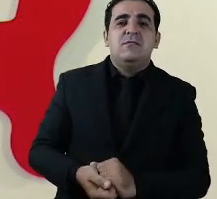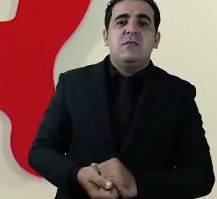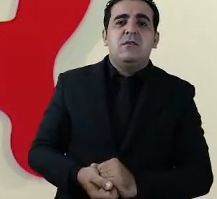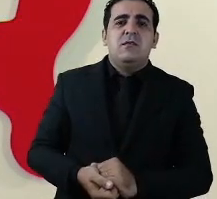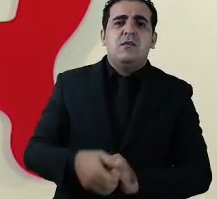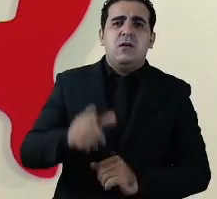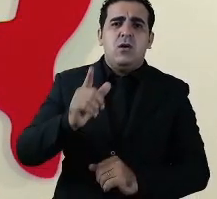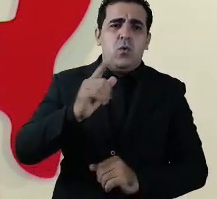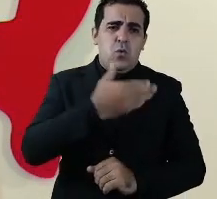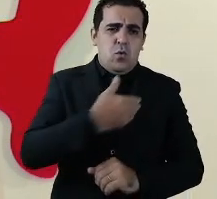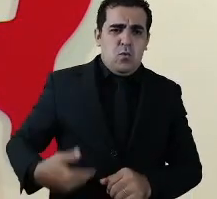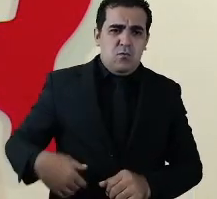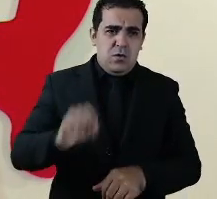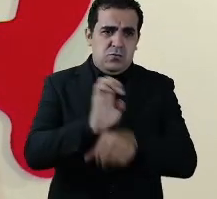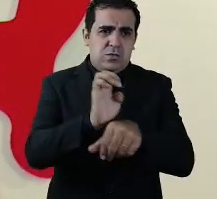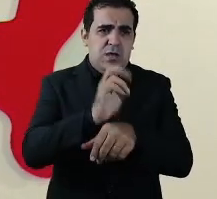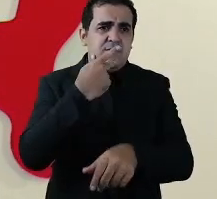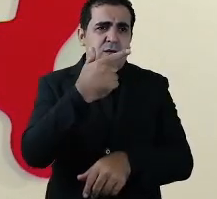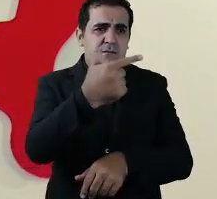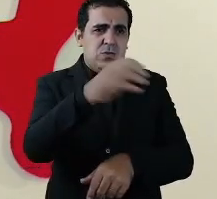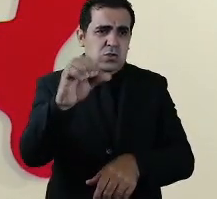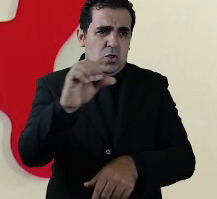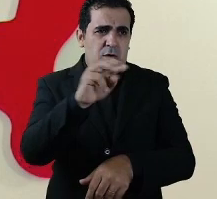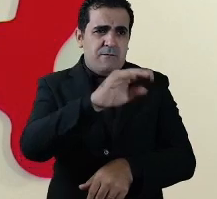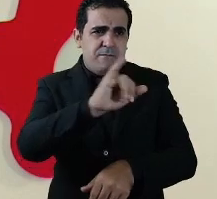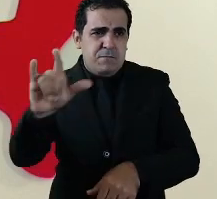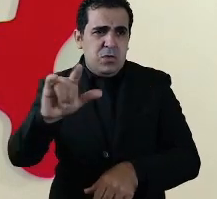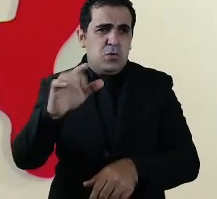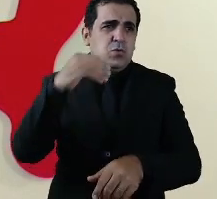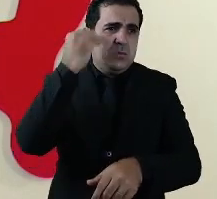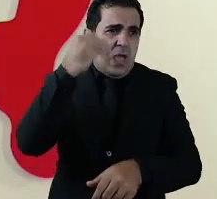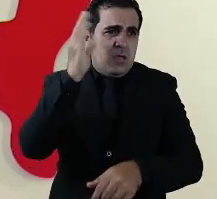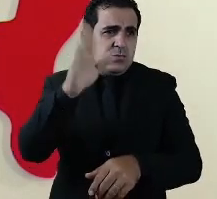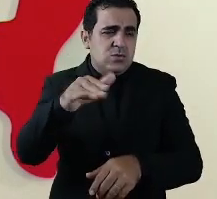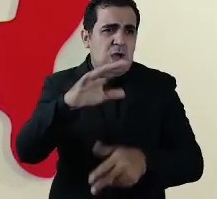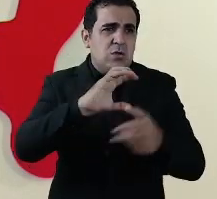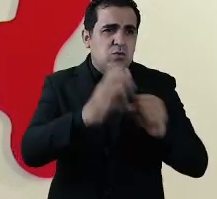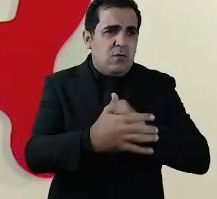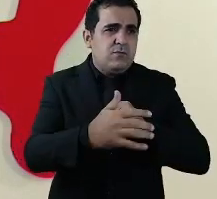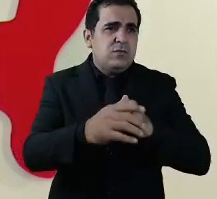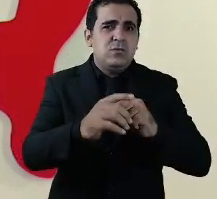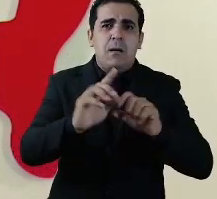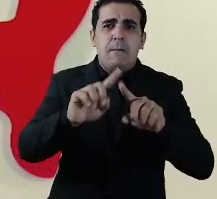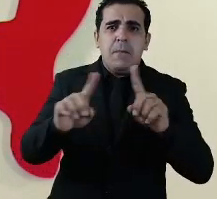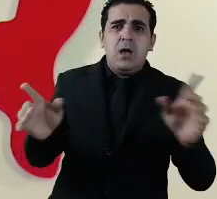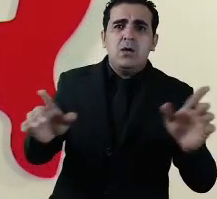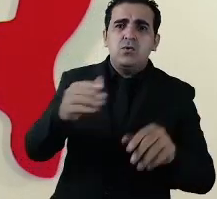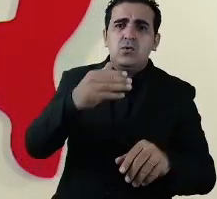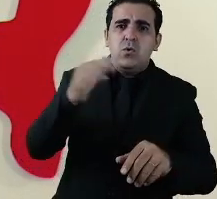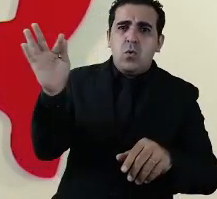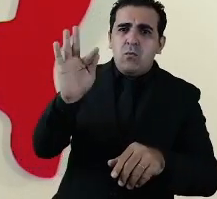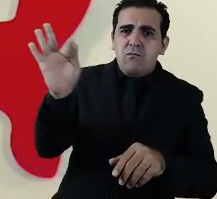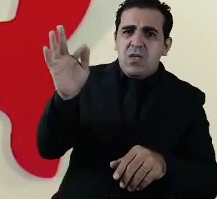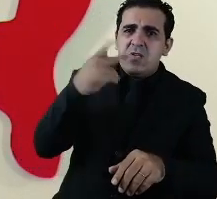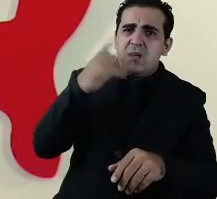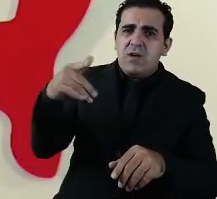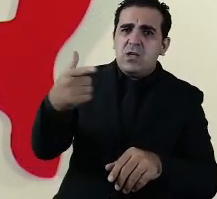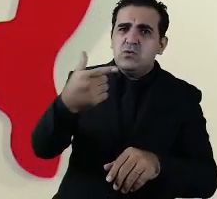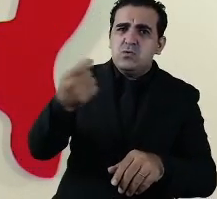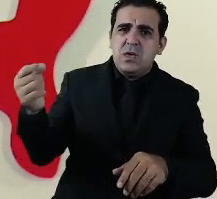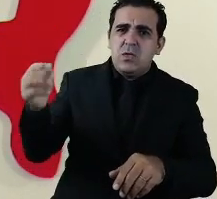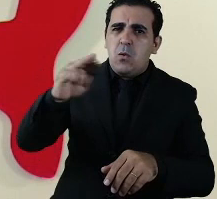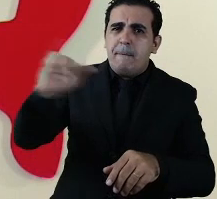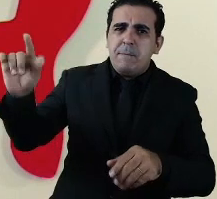29 mil testes realizados mas o ministério da saúde aponta mais de 200 mil testes disponíveis no Maranhão